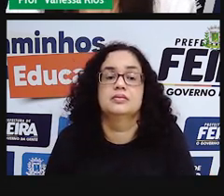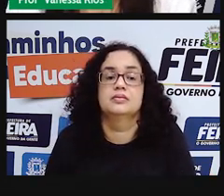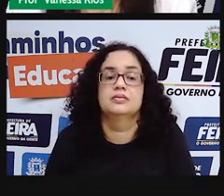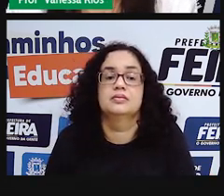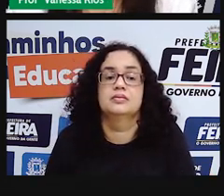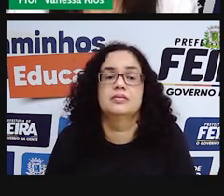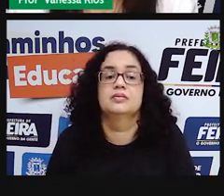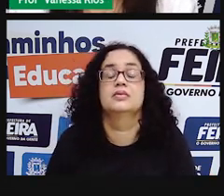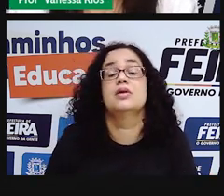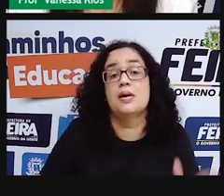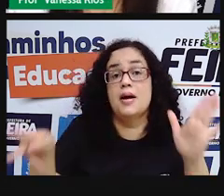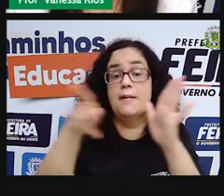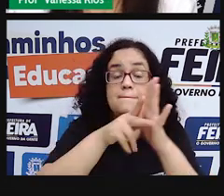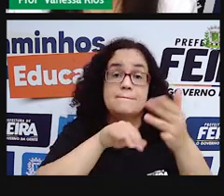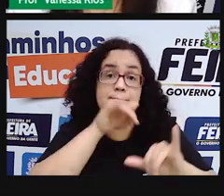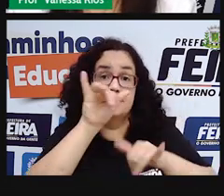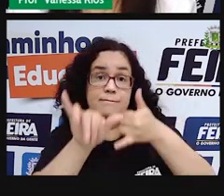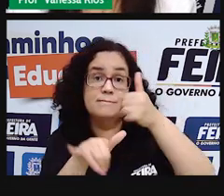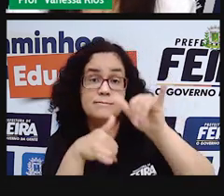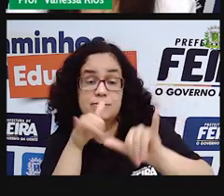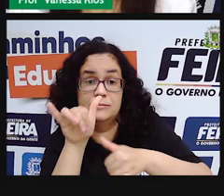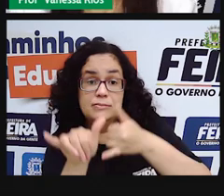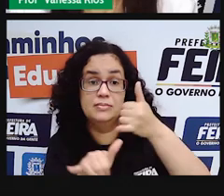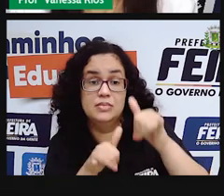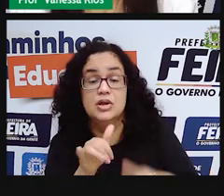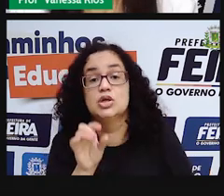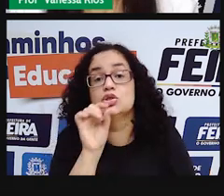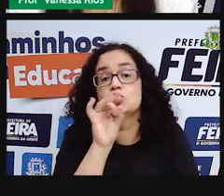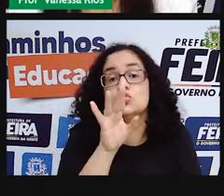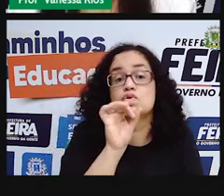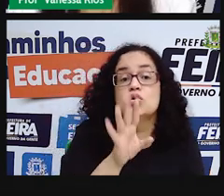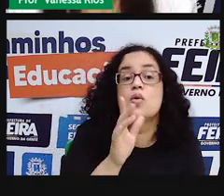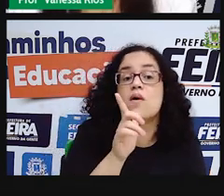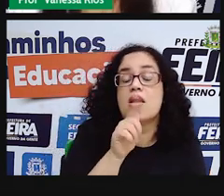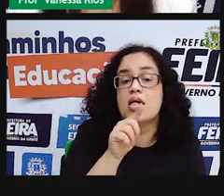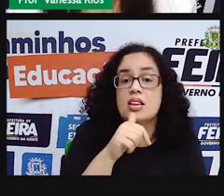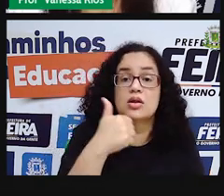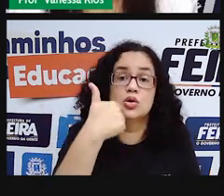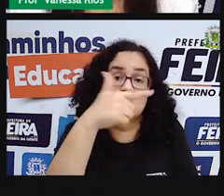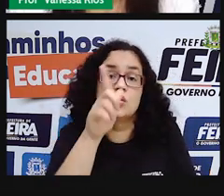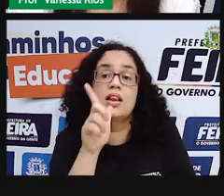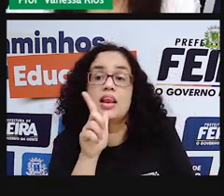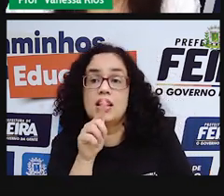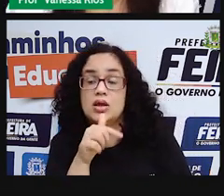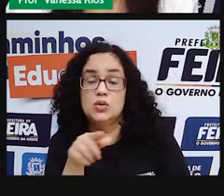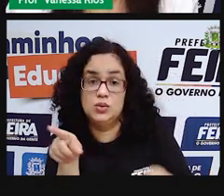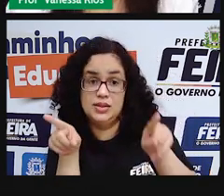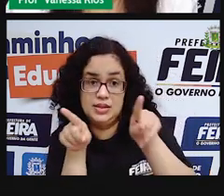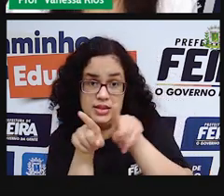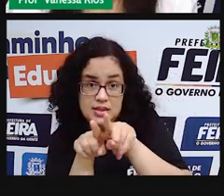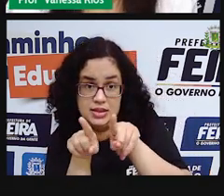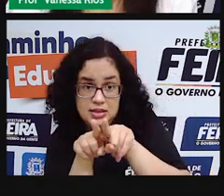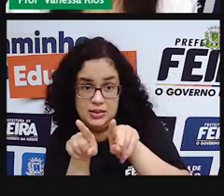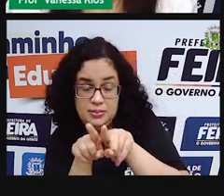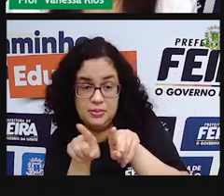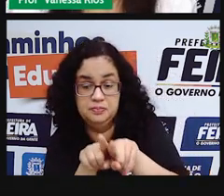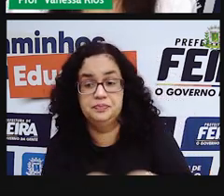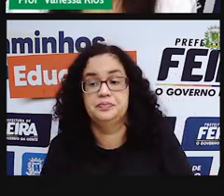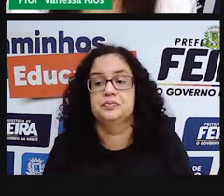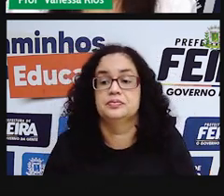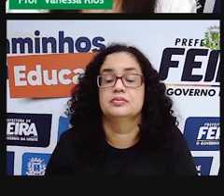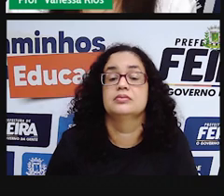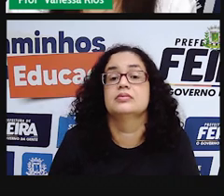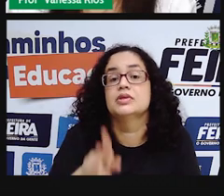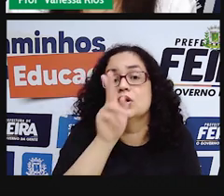A propriedade aí de medir o tanto, não só a água, né? Mas outros líquidos também relacionados aí à capacidade. E a PRO tem